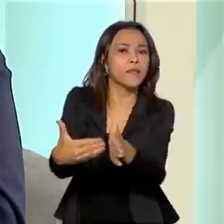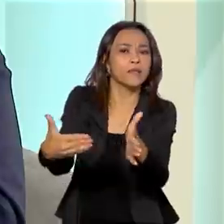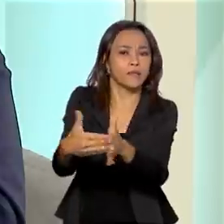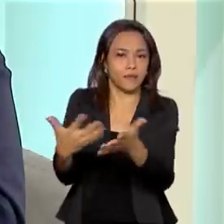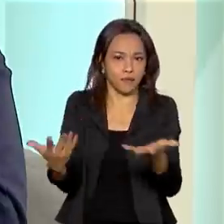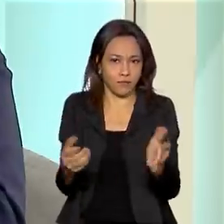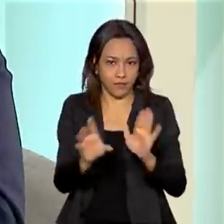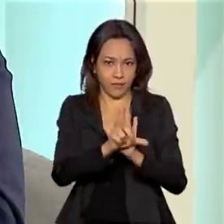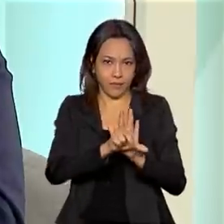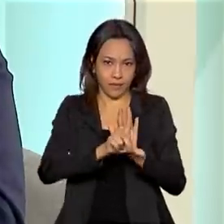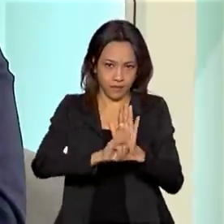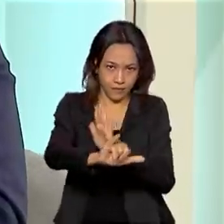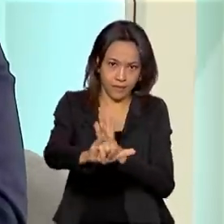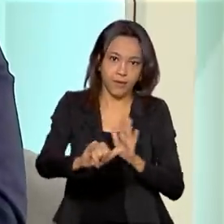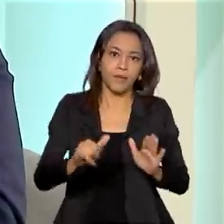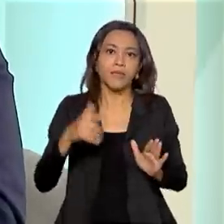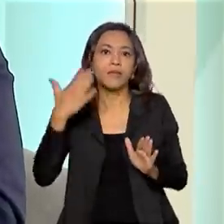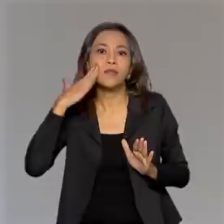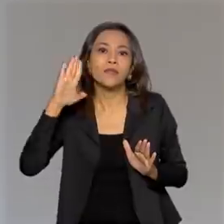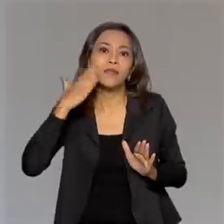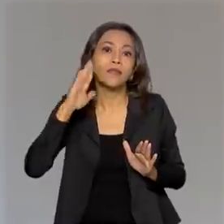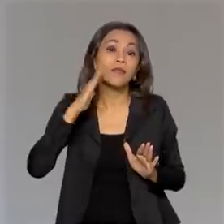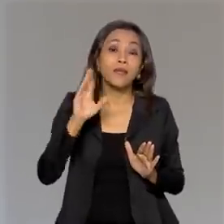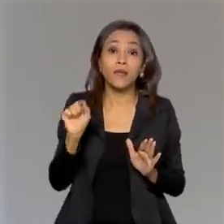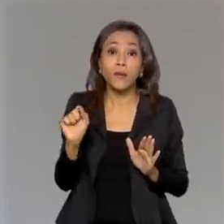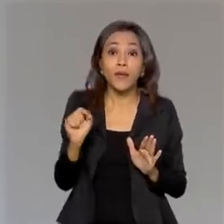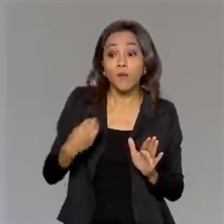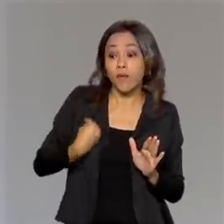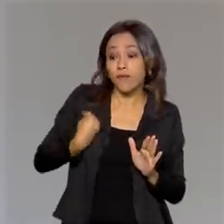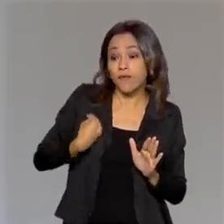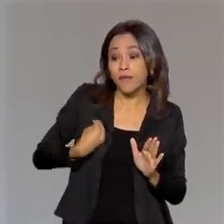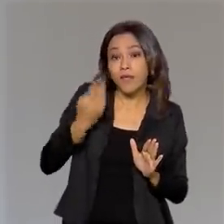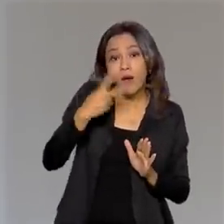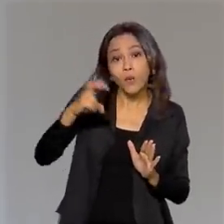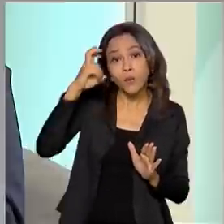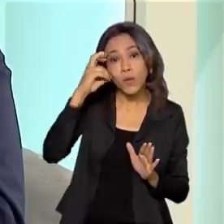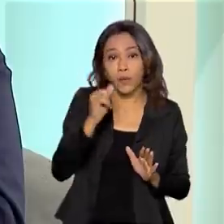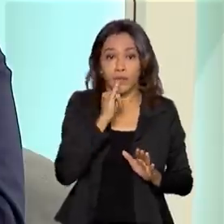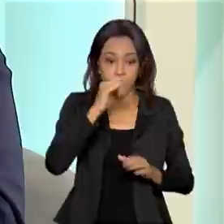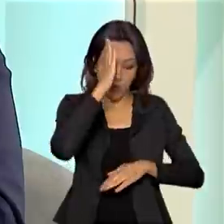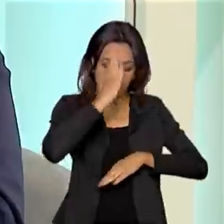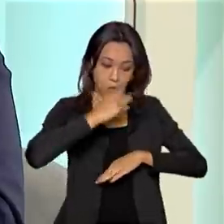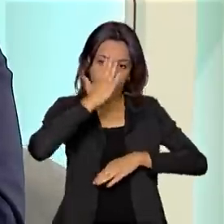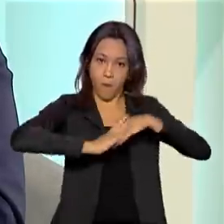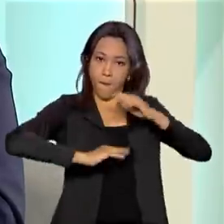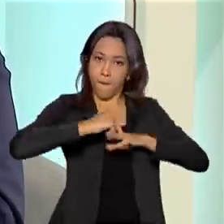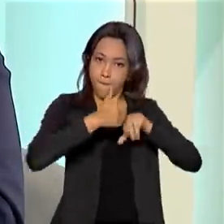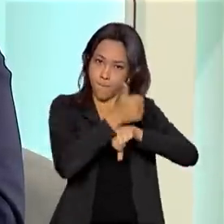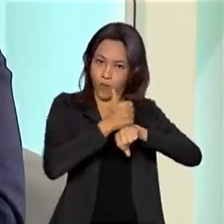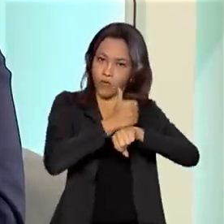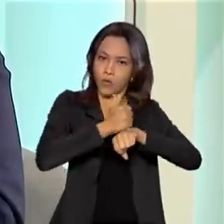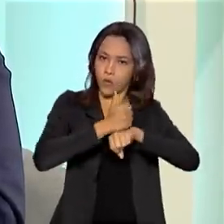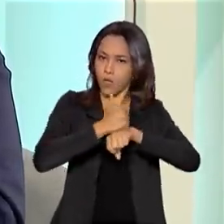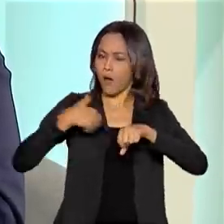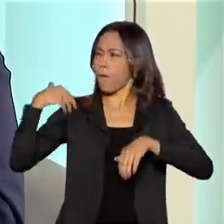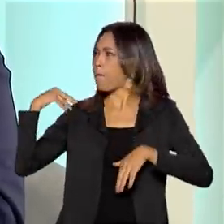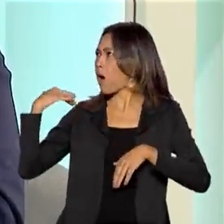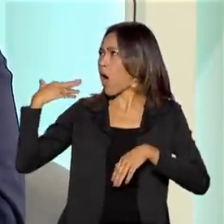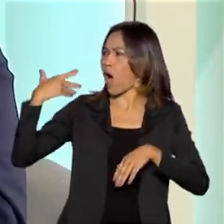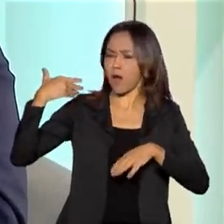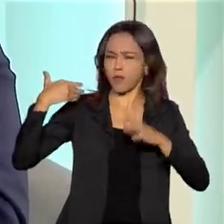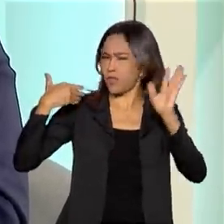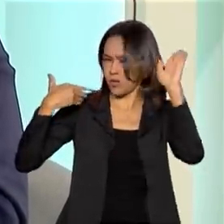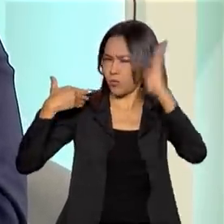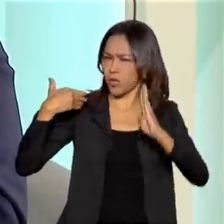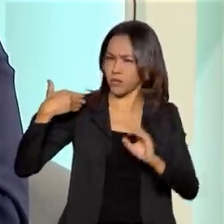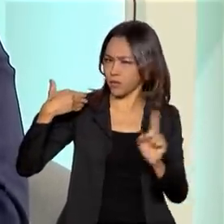entender um pouco da vida cultural, de um bem culturado. Um artista plástico, na história da humanidade, não é só assim aqui no